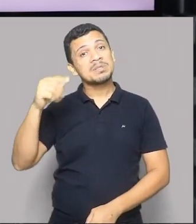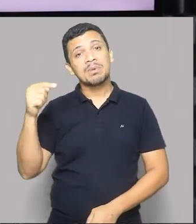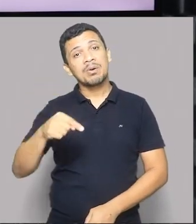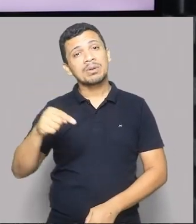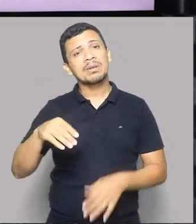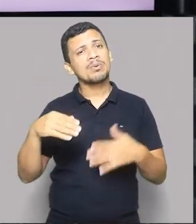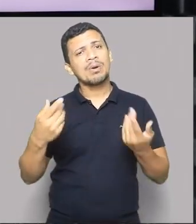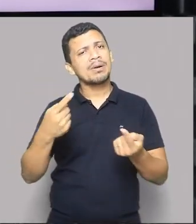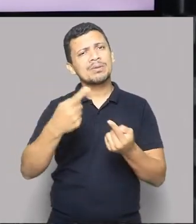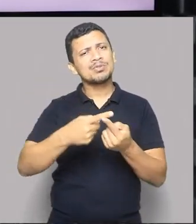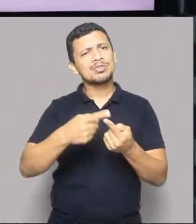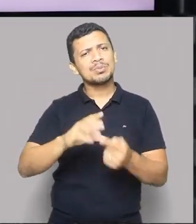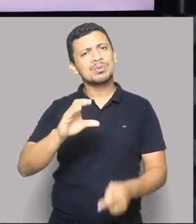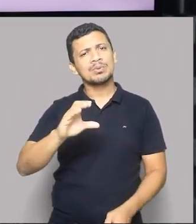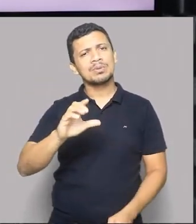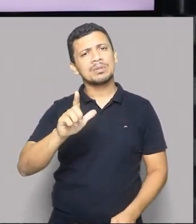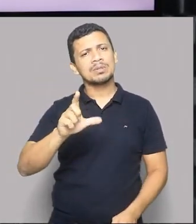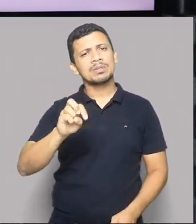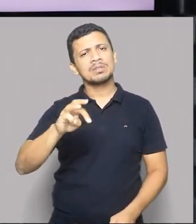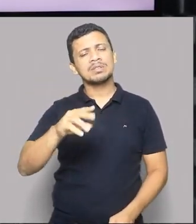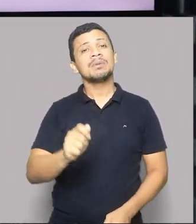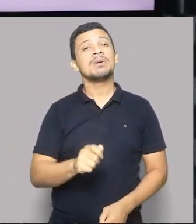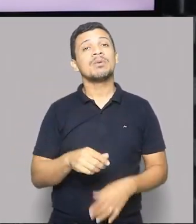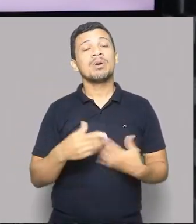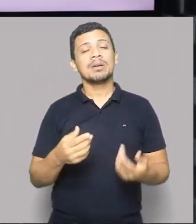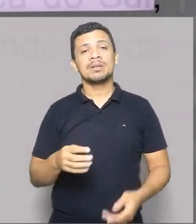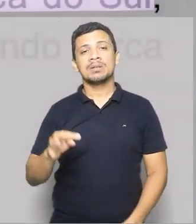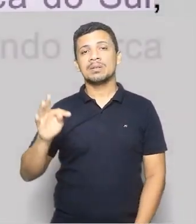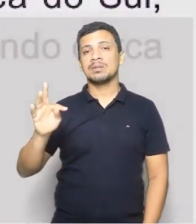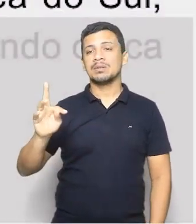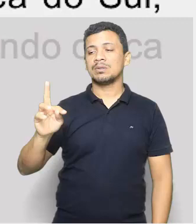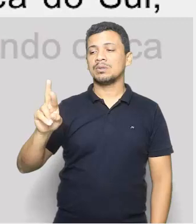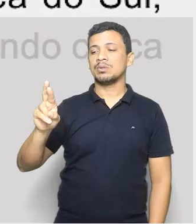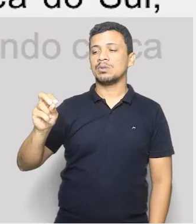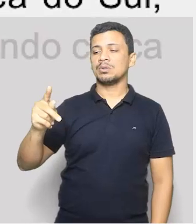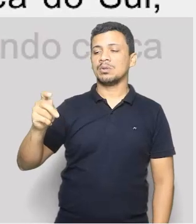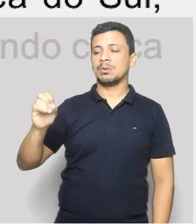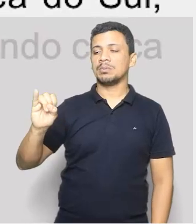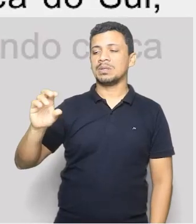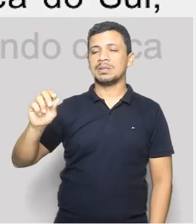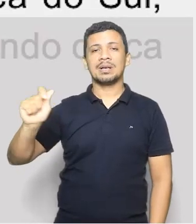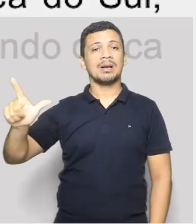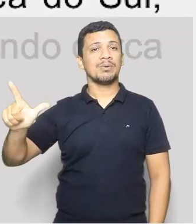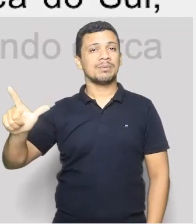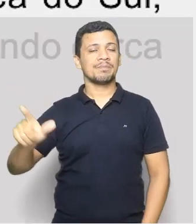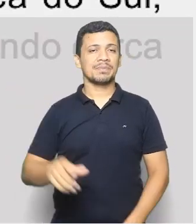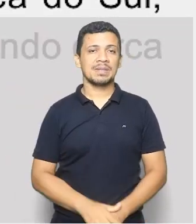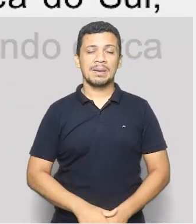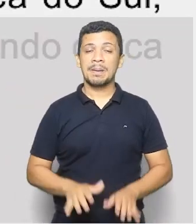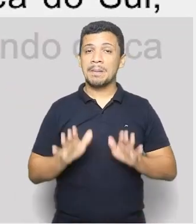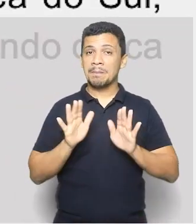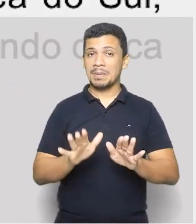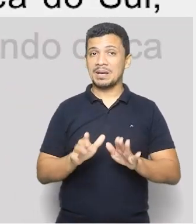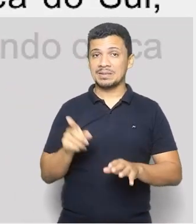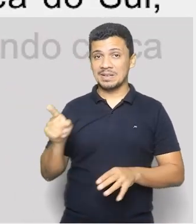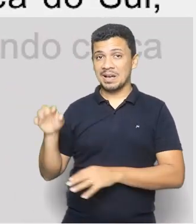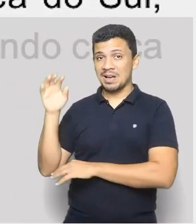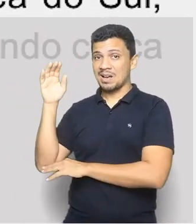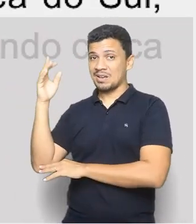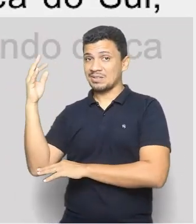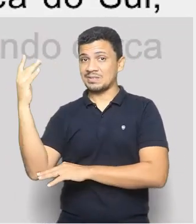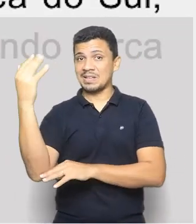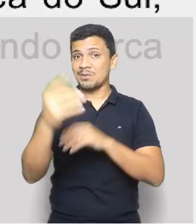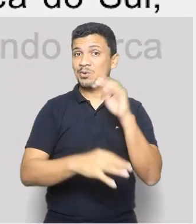Brasil. Qual é o tipo de clima? Clima do tipo tropical. Mas, na floresta, no